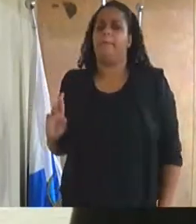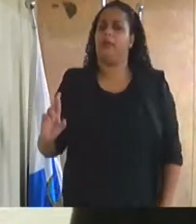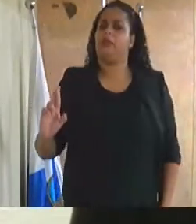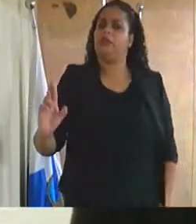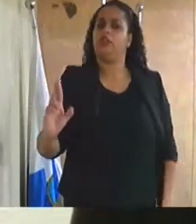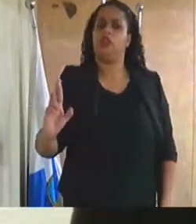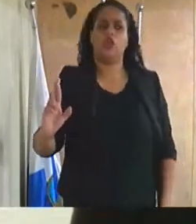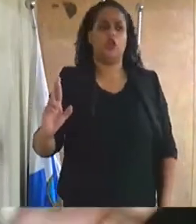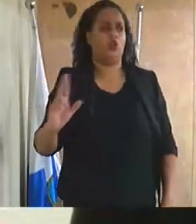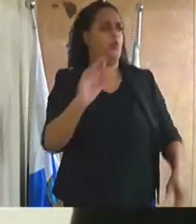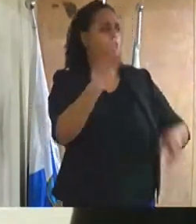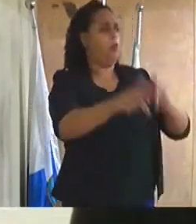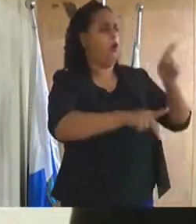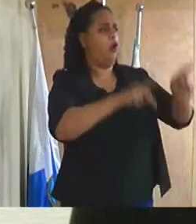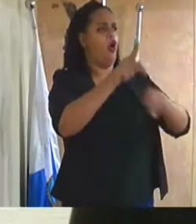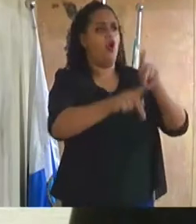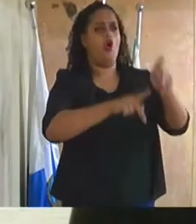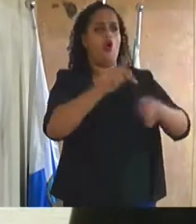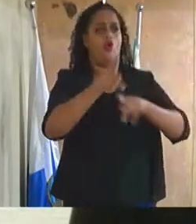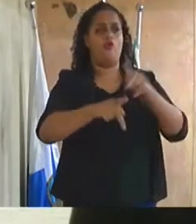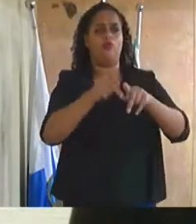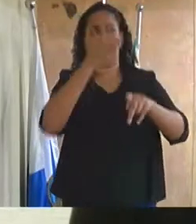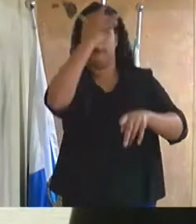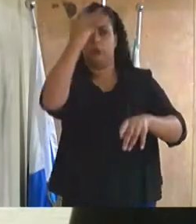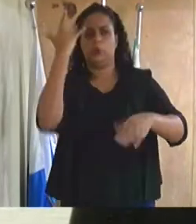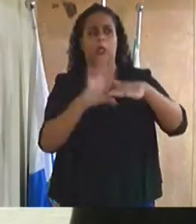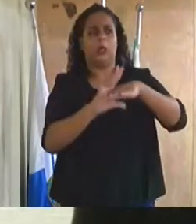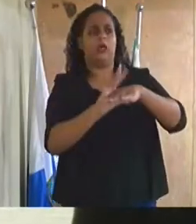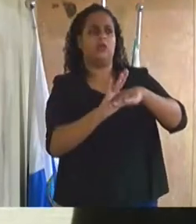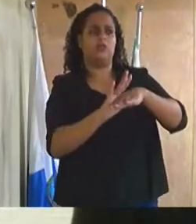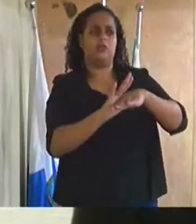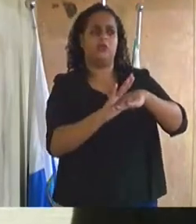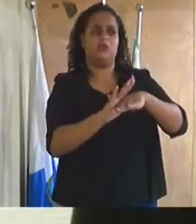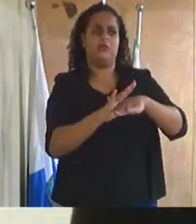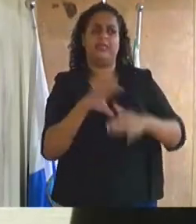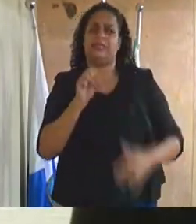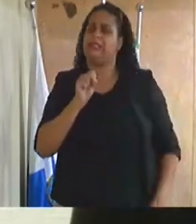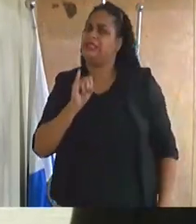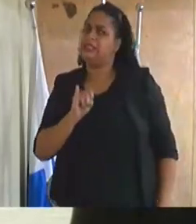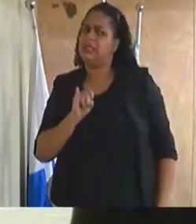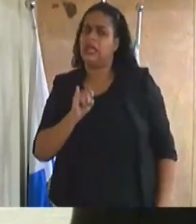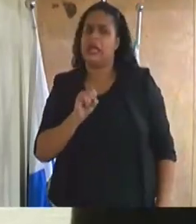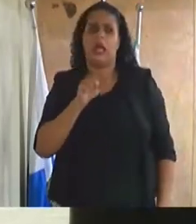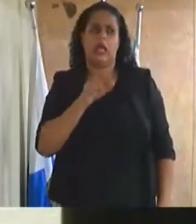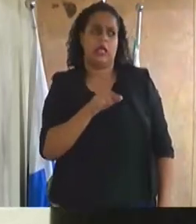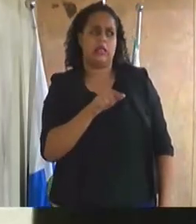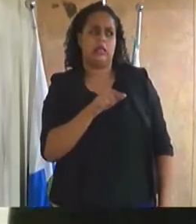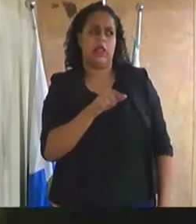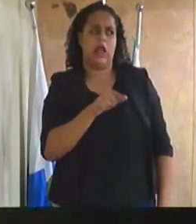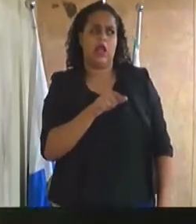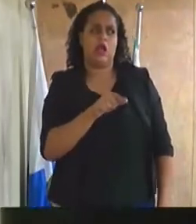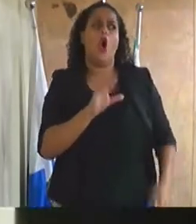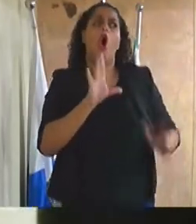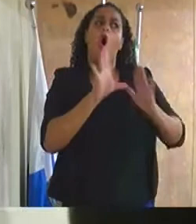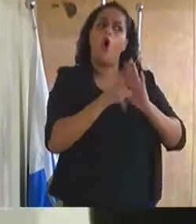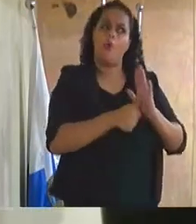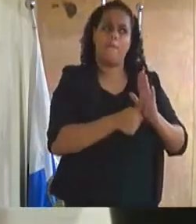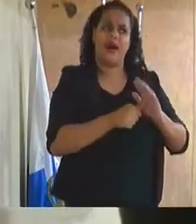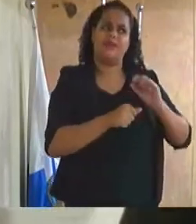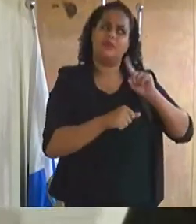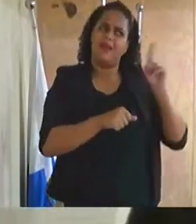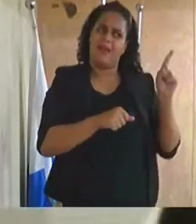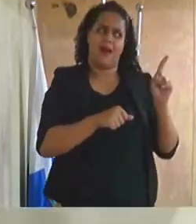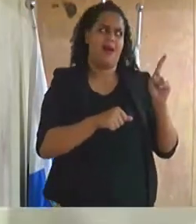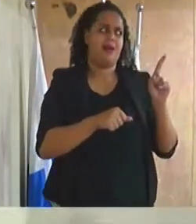povo dos munícipes de Duque de Caxias, se ele tomar conhecimento que tem alguma coisa roubada ou furtada lá,